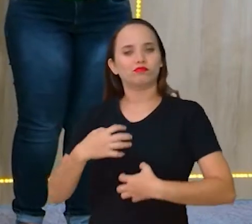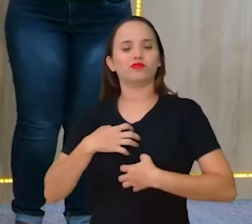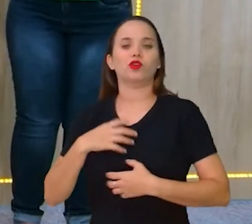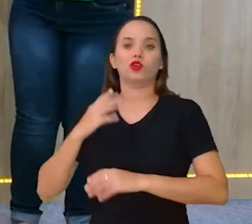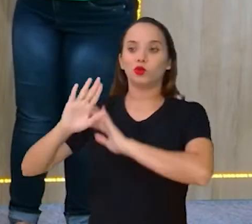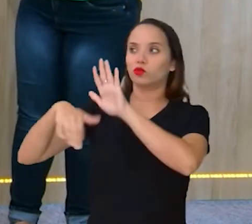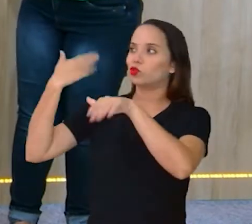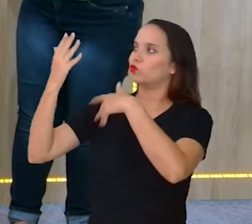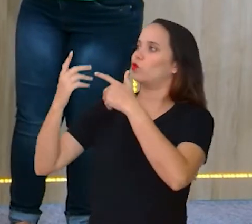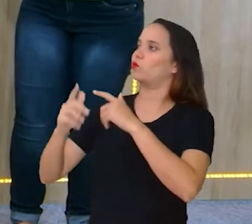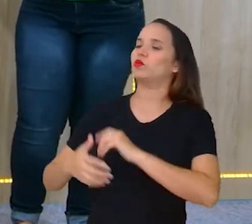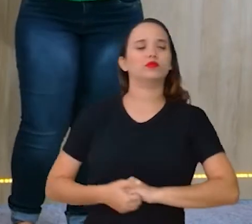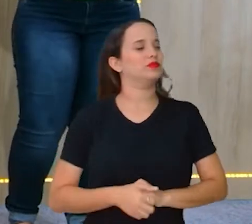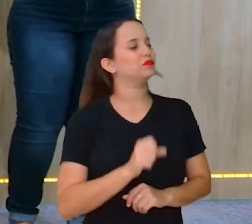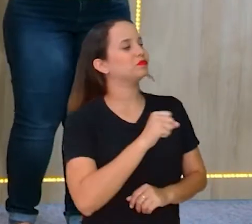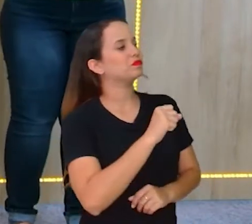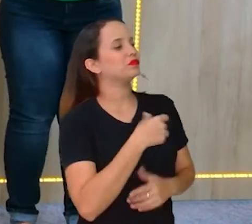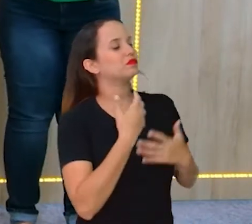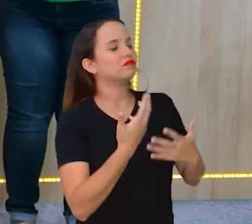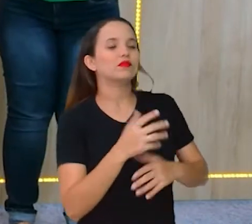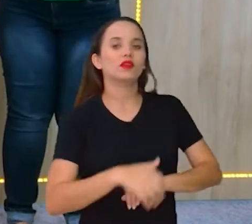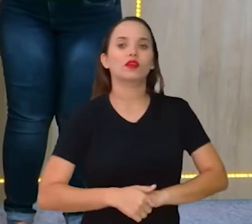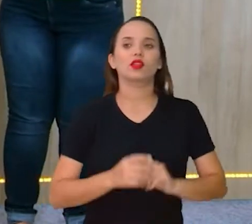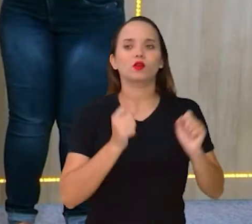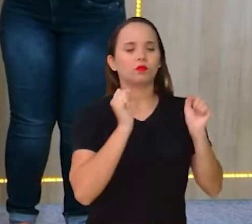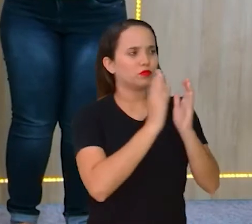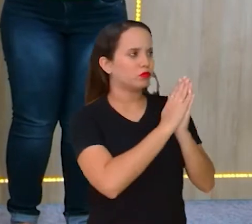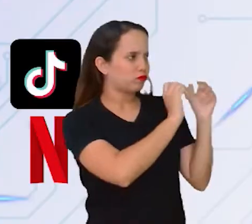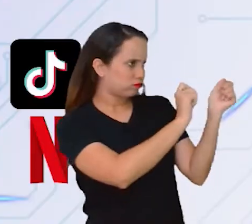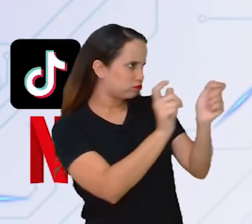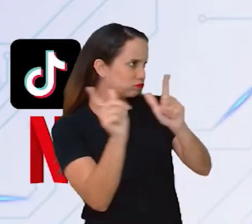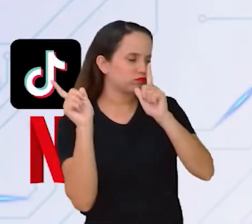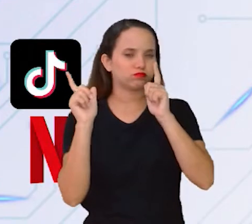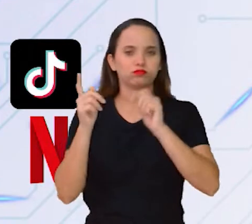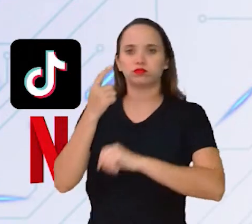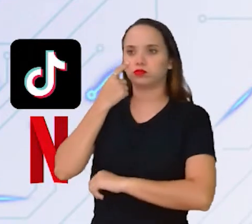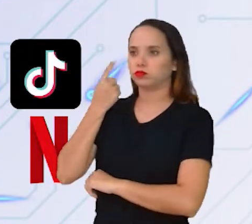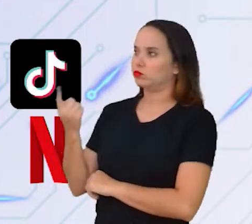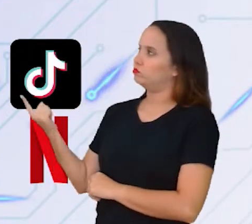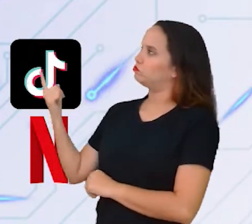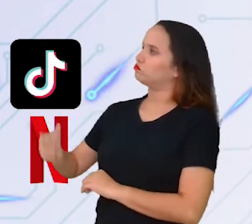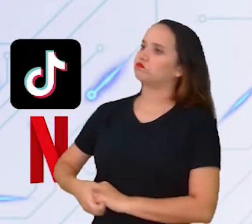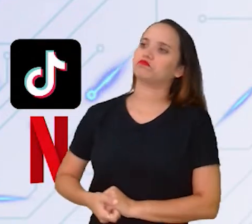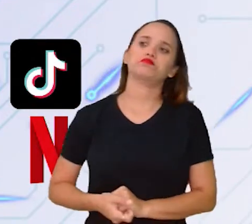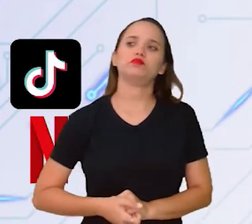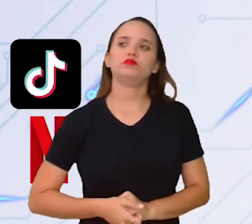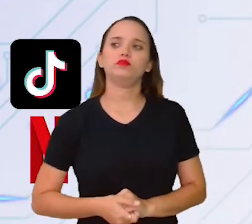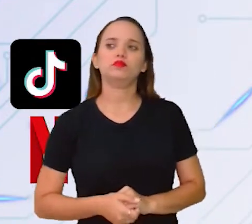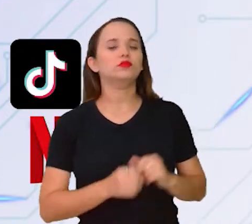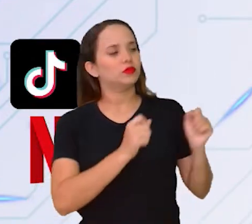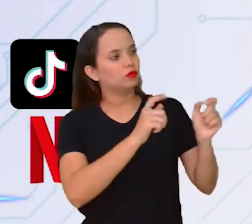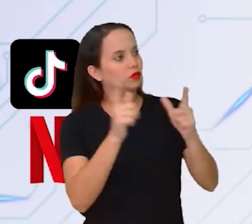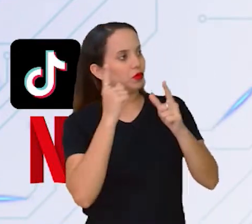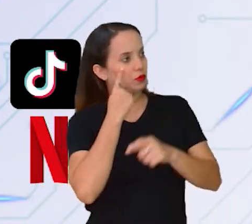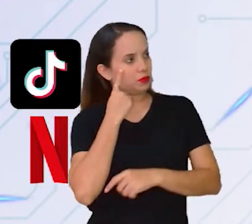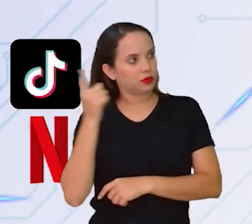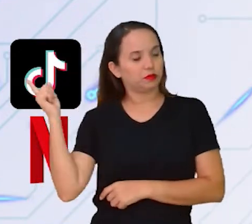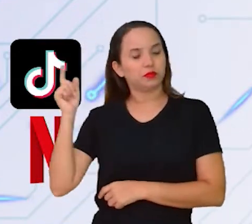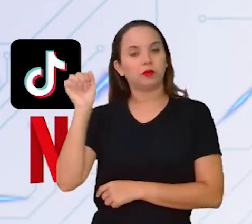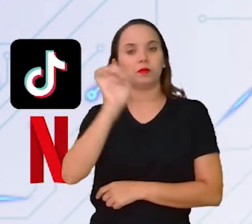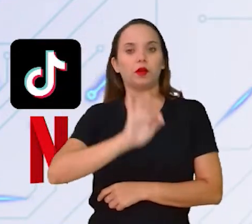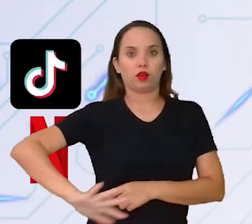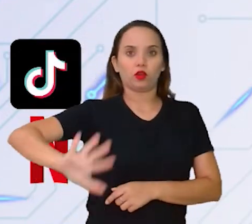evoluindo com o tempo, não é Exatamente. Carla, bota a próxima imagem aí para a gente observar, veja aí na tela, né? A gente colocou essas